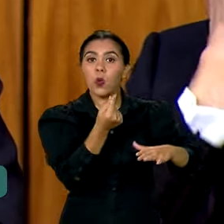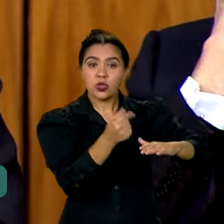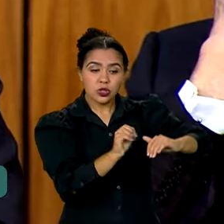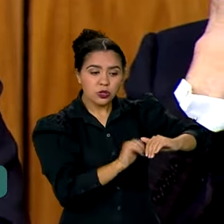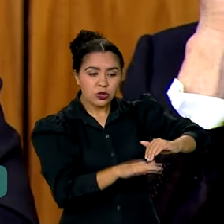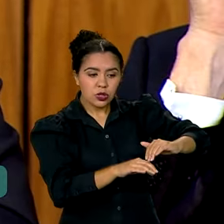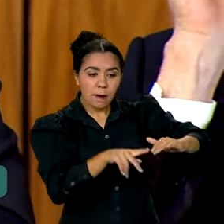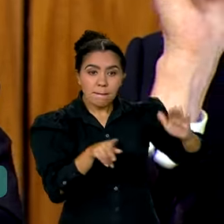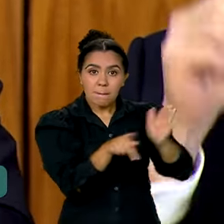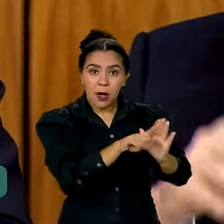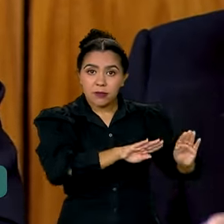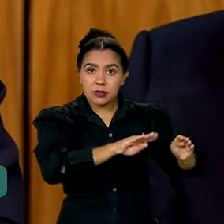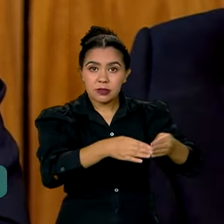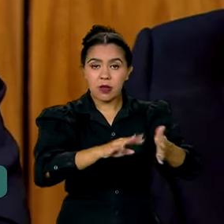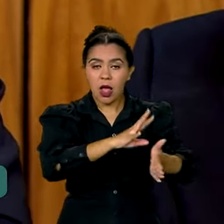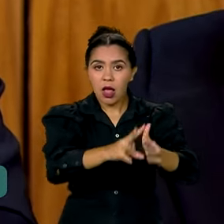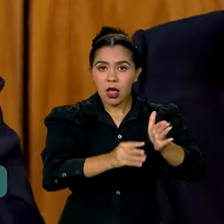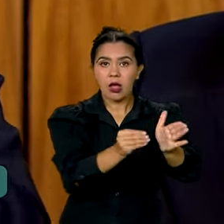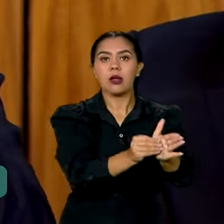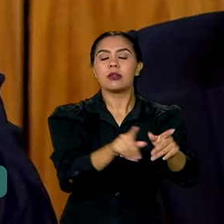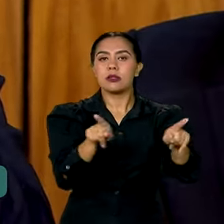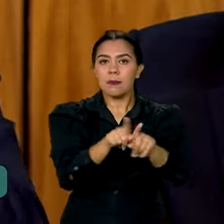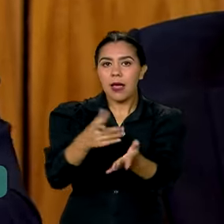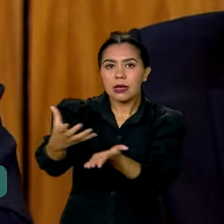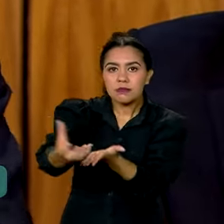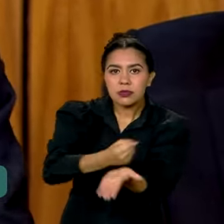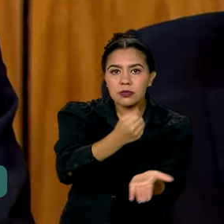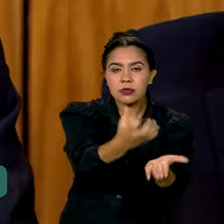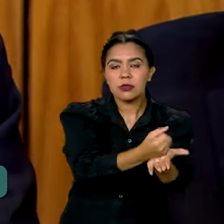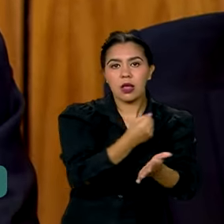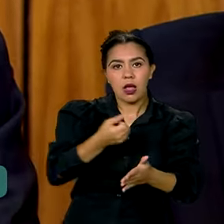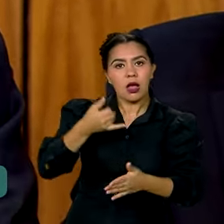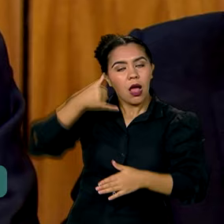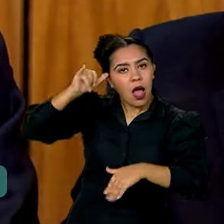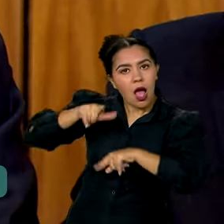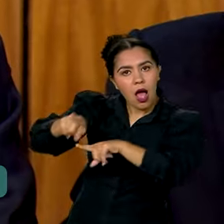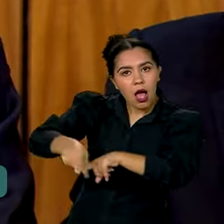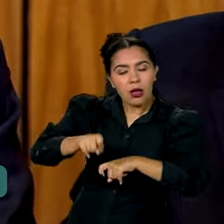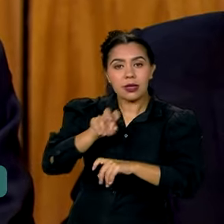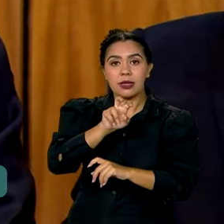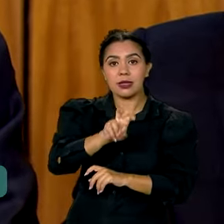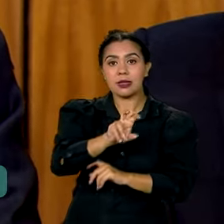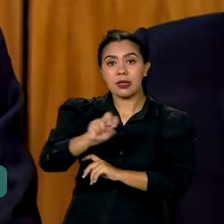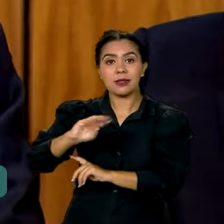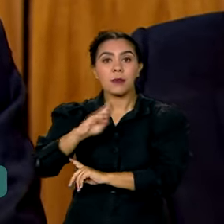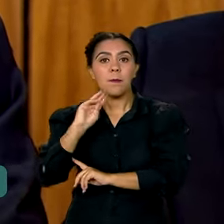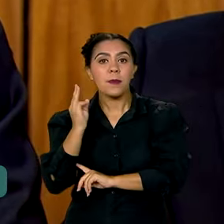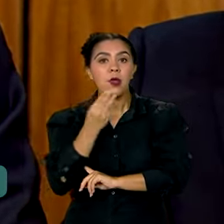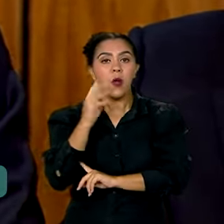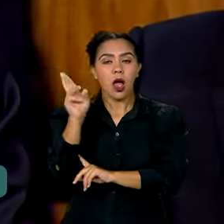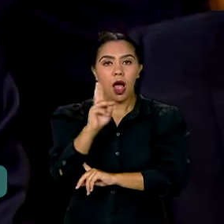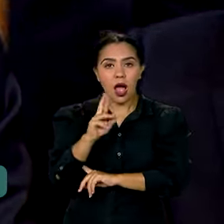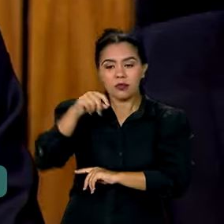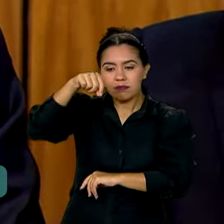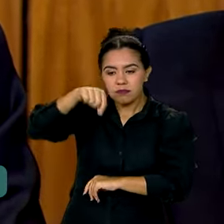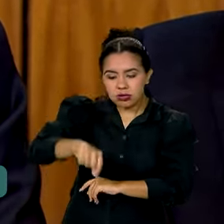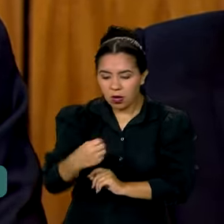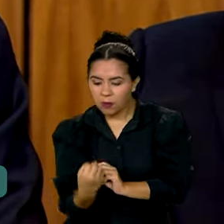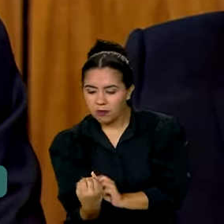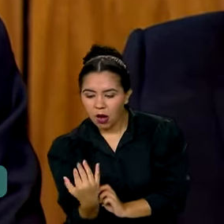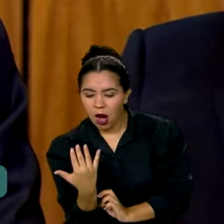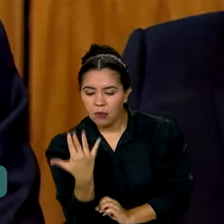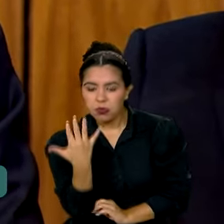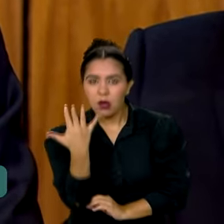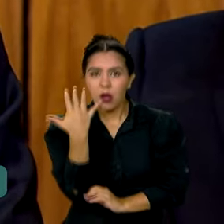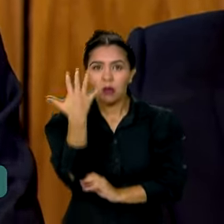promovendo o arco da restauração, 500 milhões de reais que nós estamos fazendo para plantar árvores, árvores nativas,